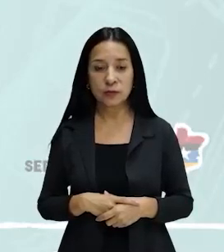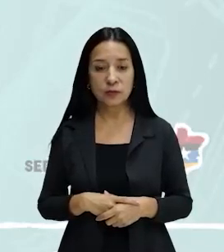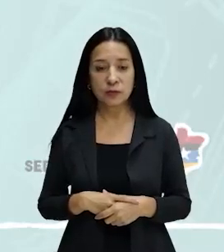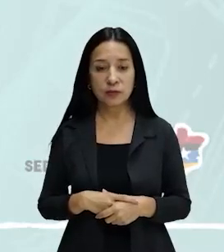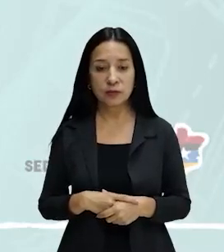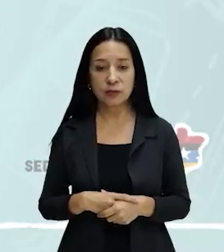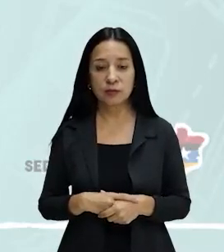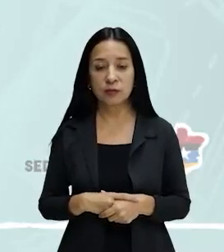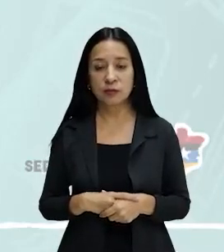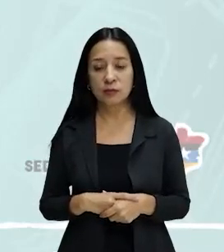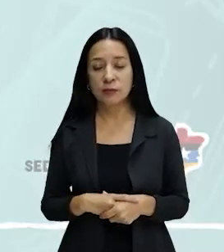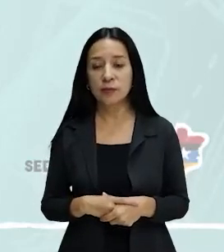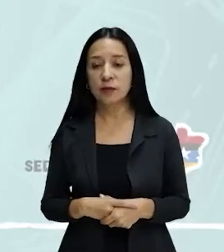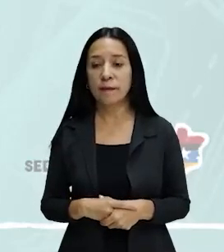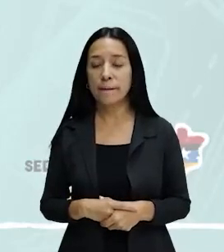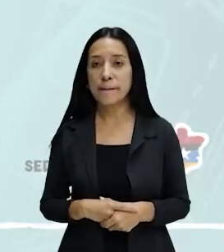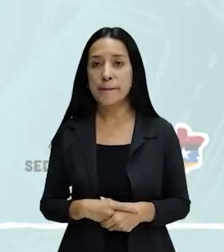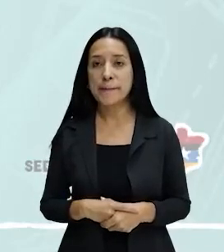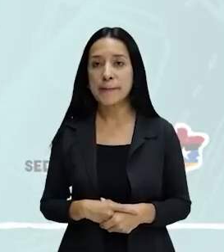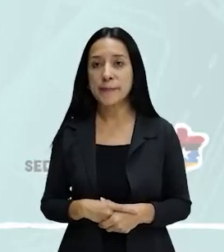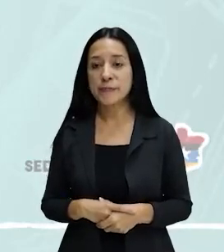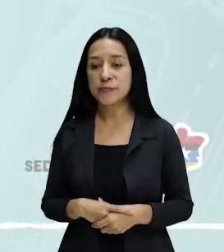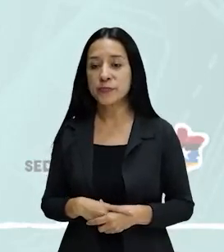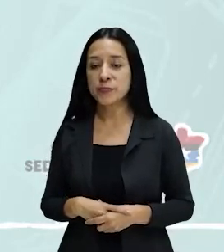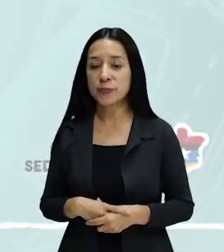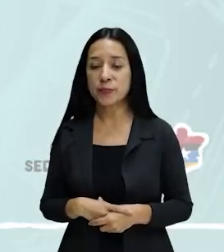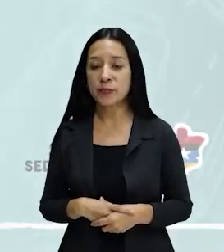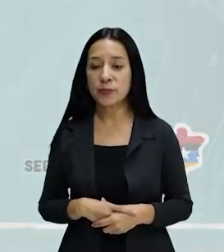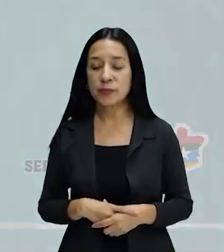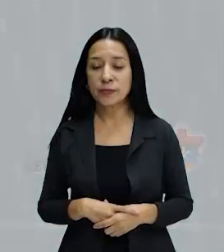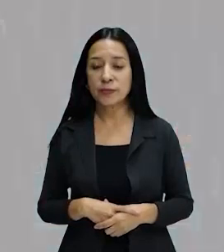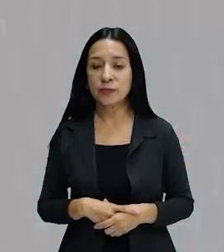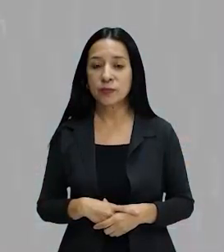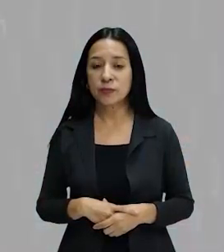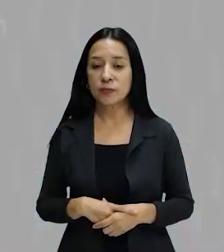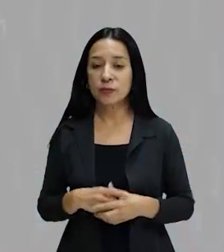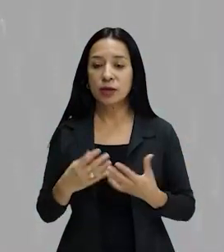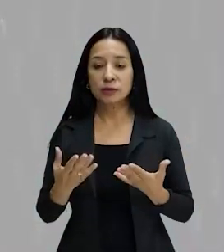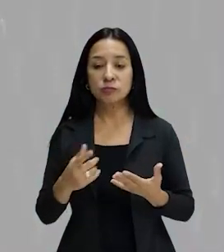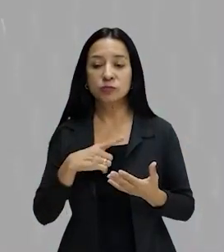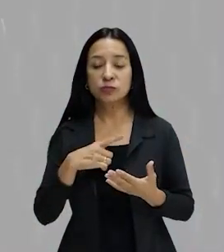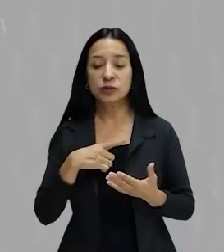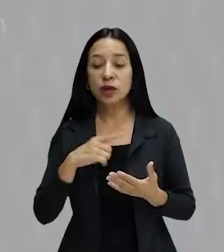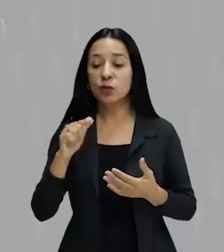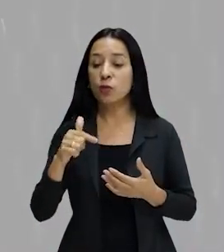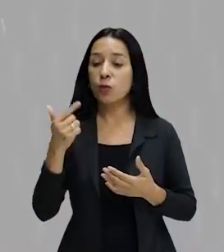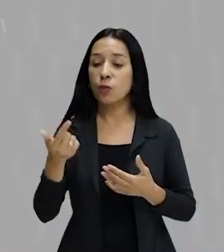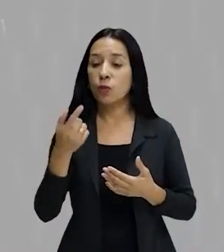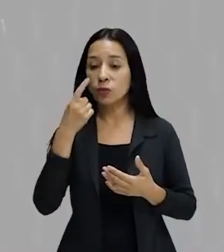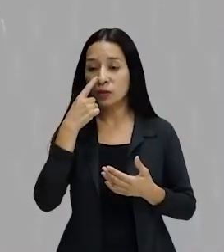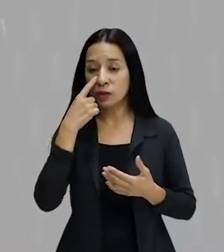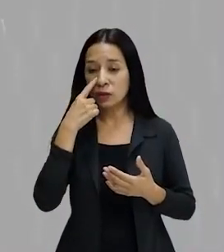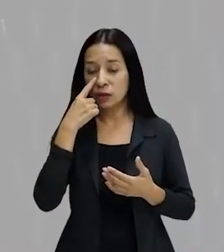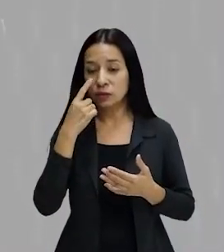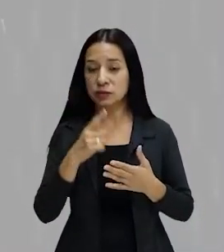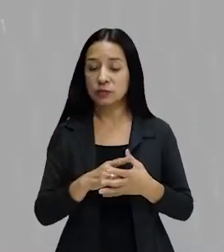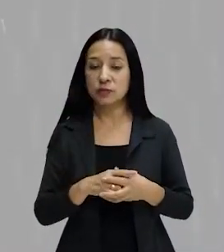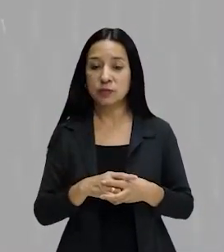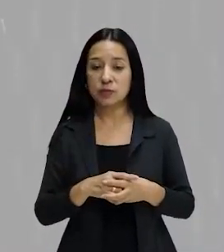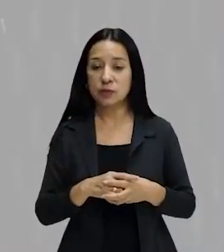cargo, também se refere ao ato de testemunhar, fazer um depoimento. Então, aqui a gente tem uma outra análise do verbo